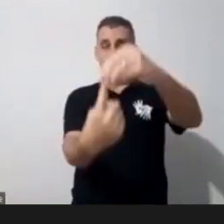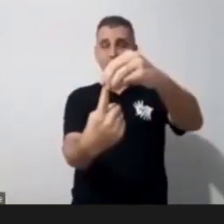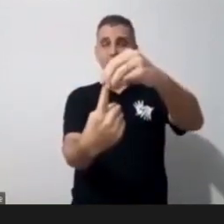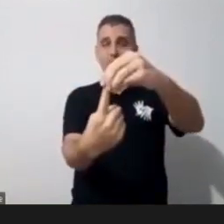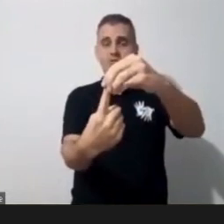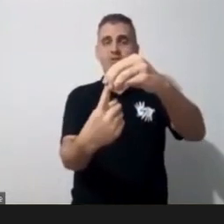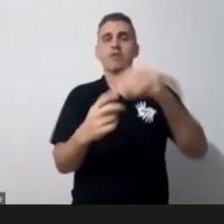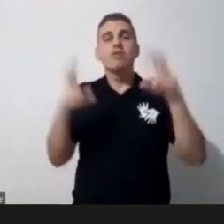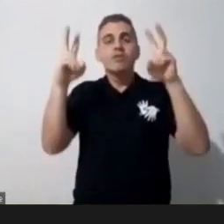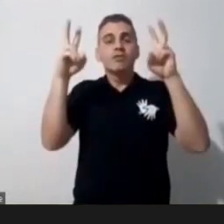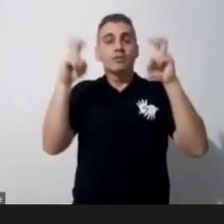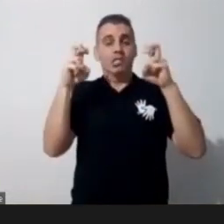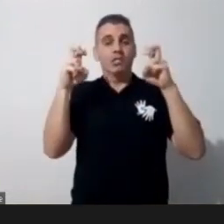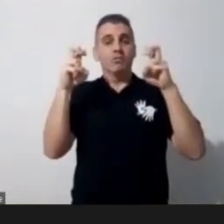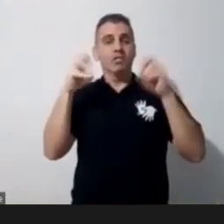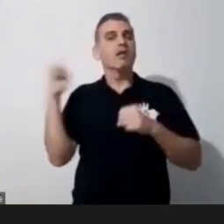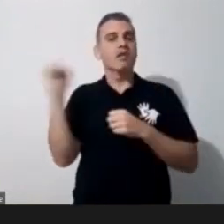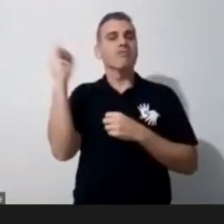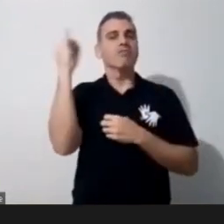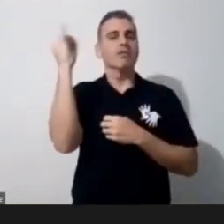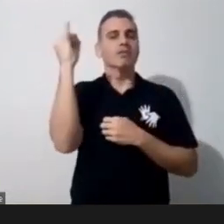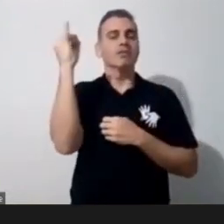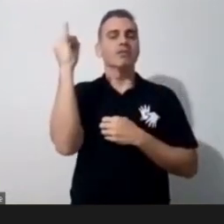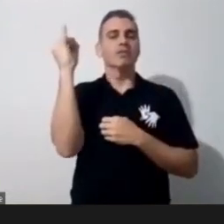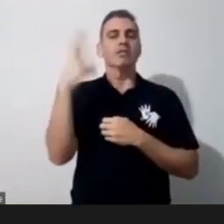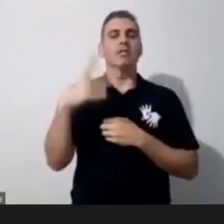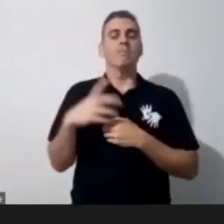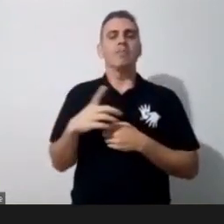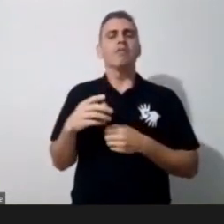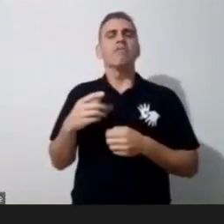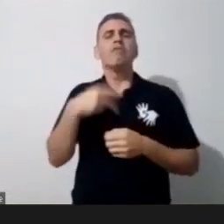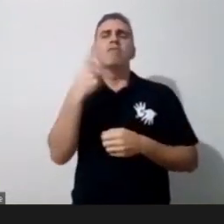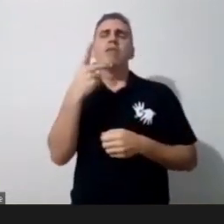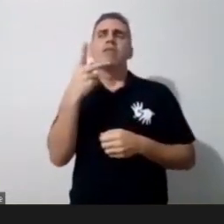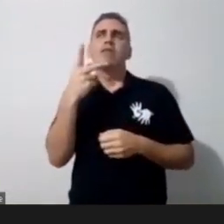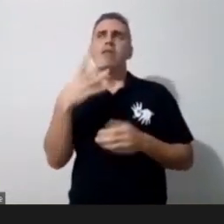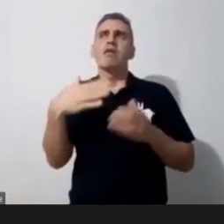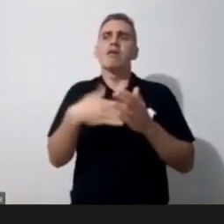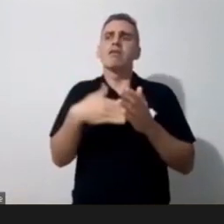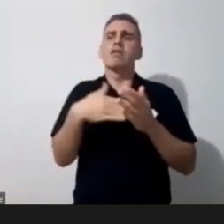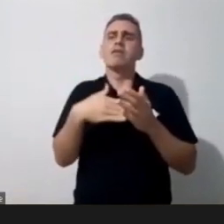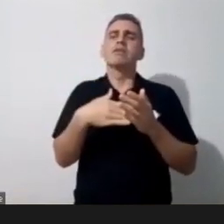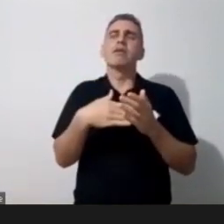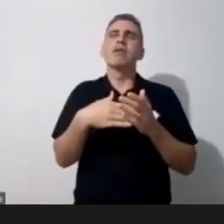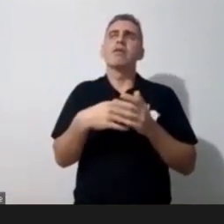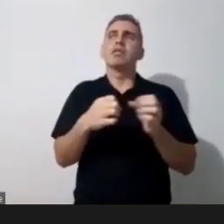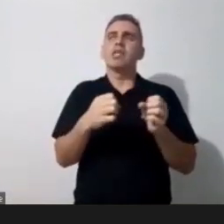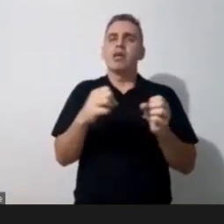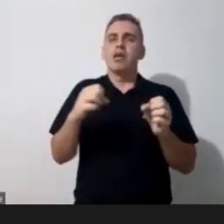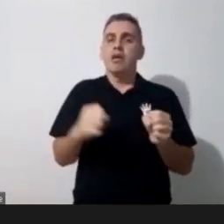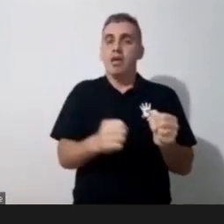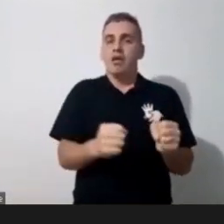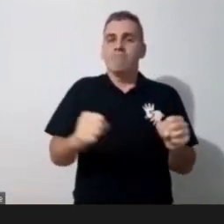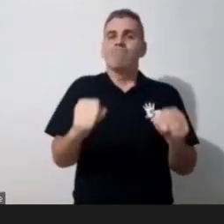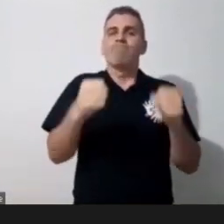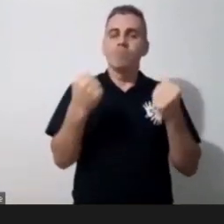importante e vou dizer até potencializado, né, porque a educação em si,